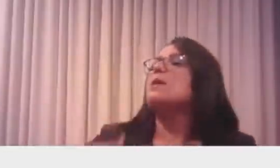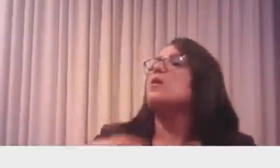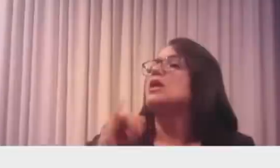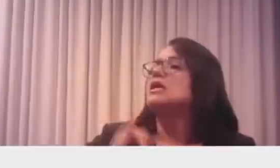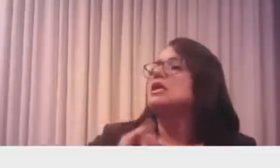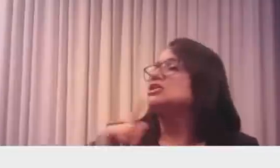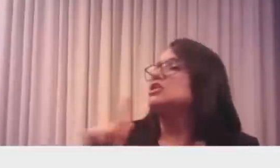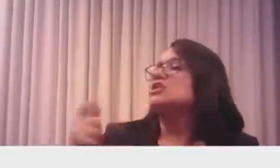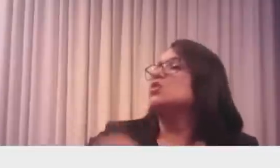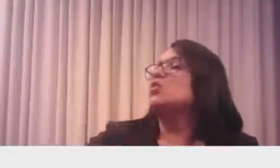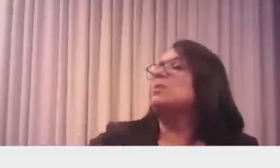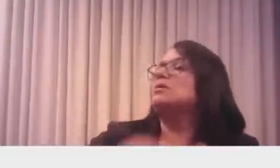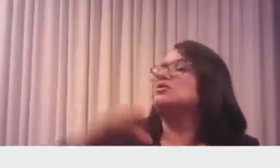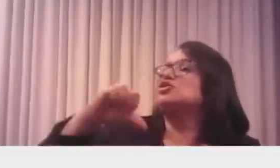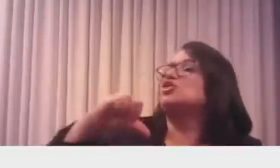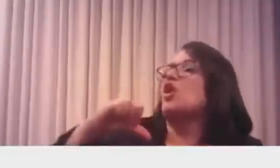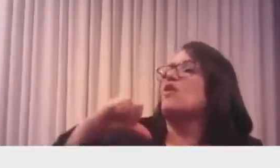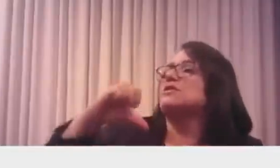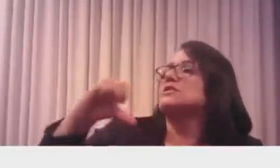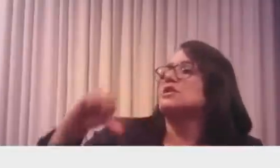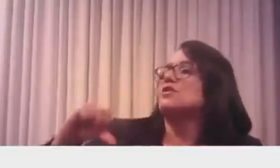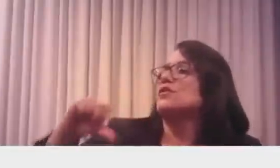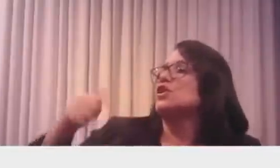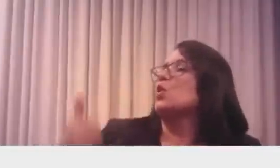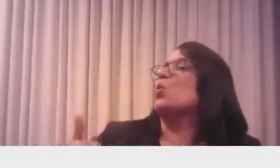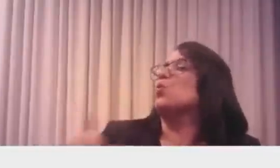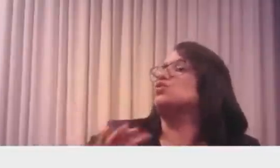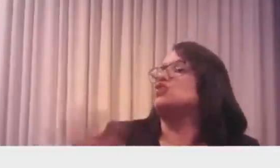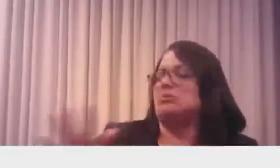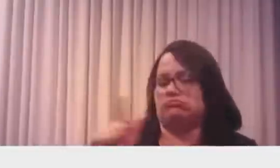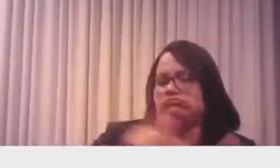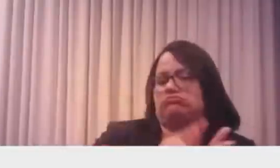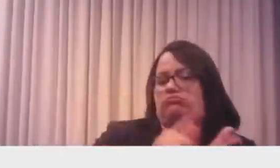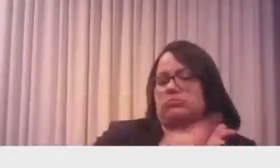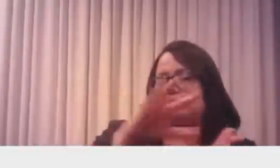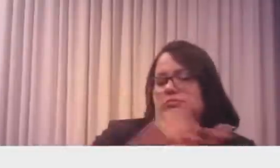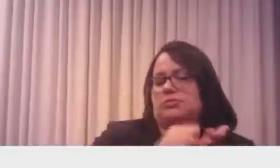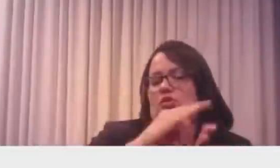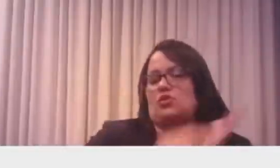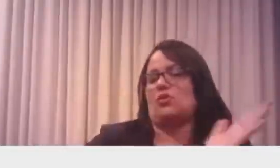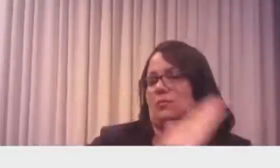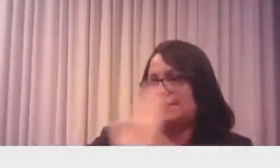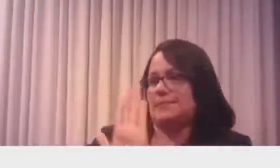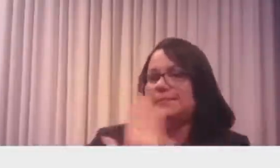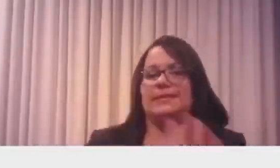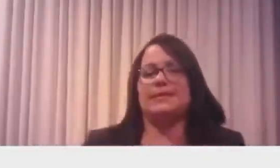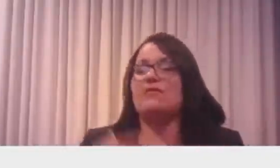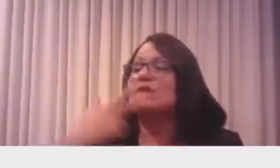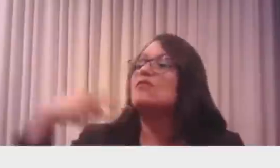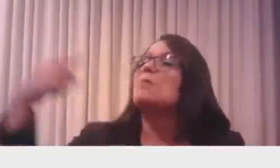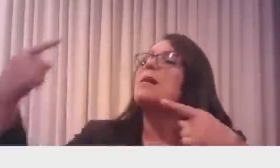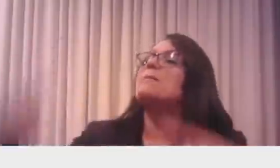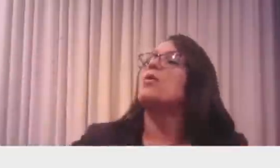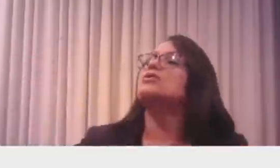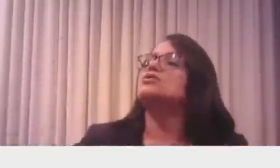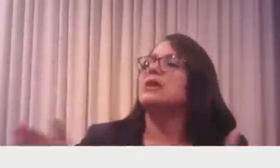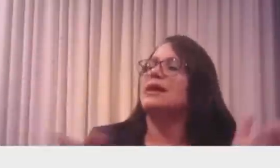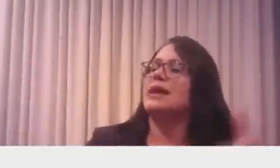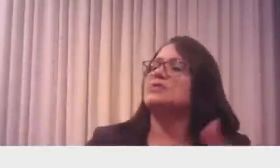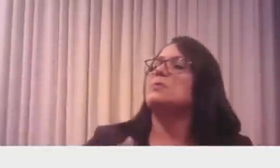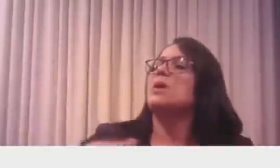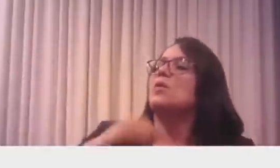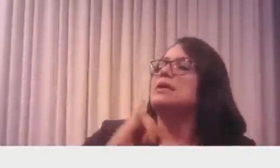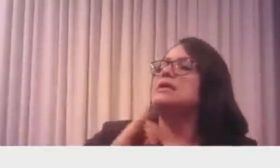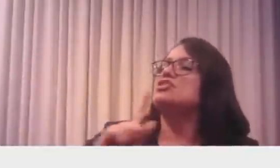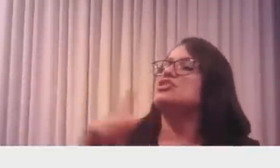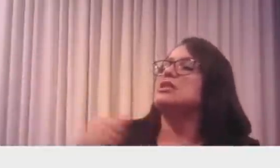estava lá em cima, 991, está documentado aqui. E eu falei, olha, vão apostar uma caixa de whisky que o meu IgG está moda que o teu